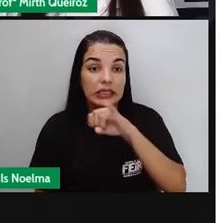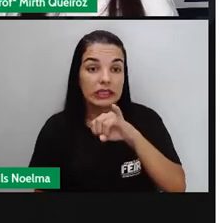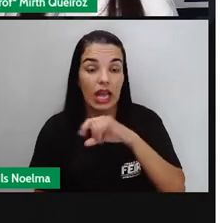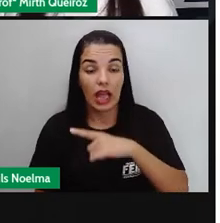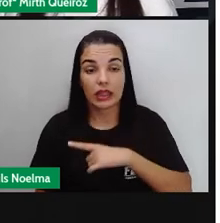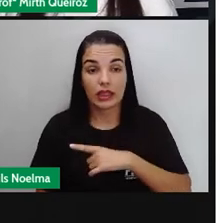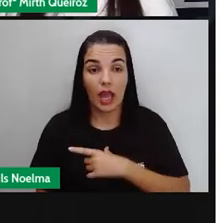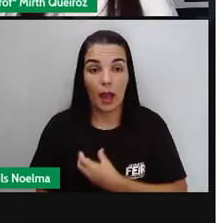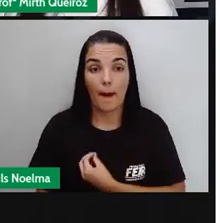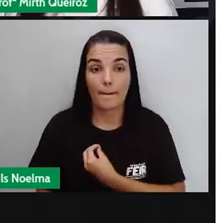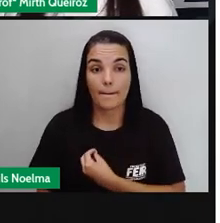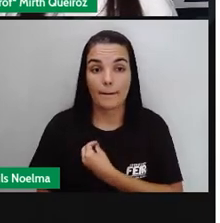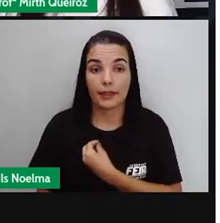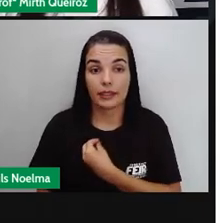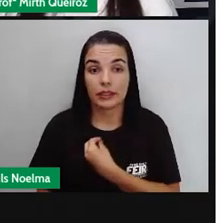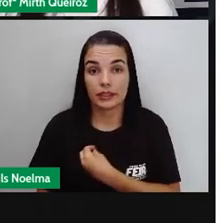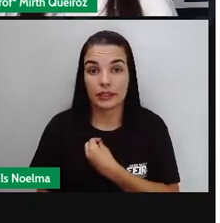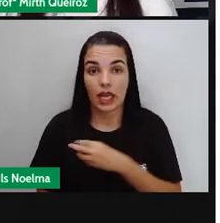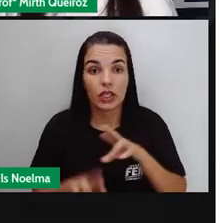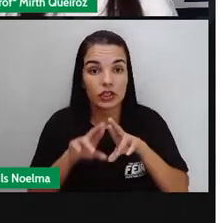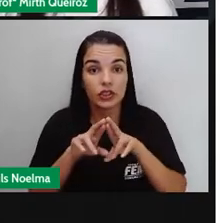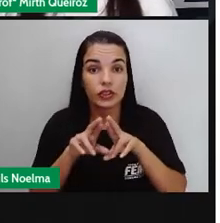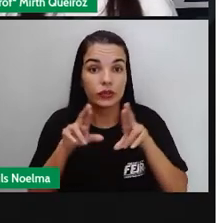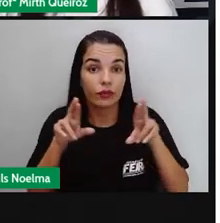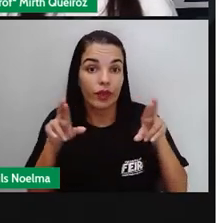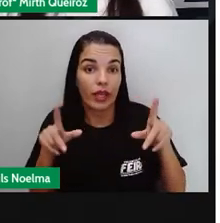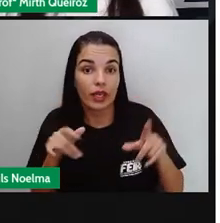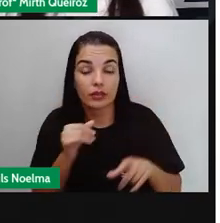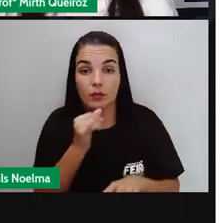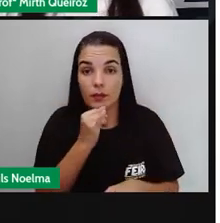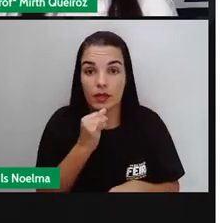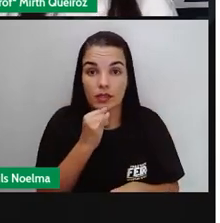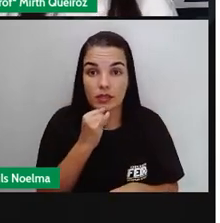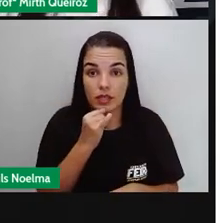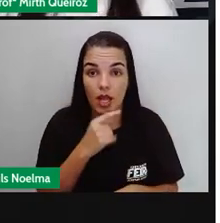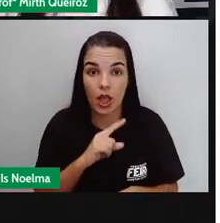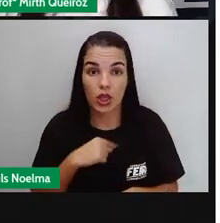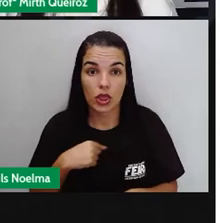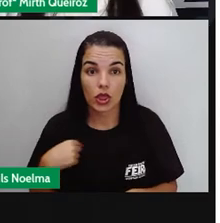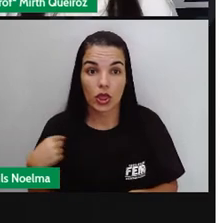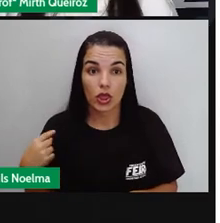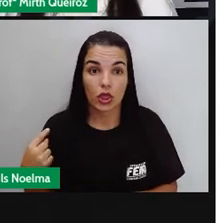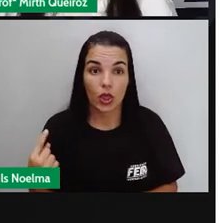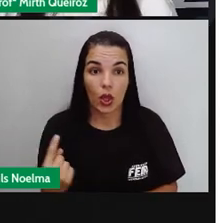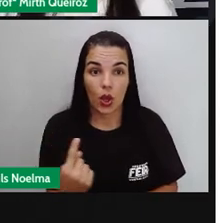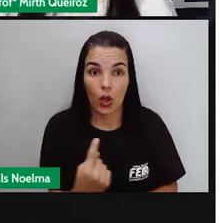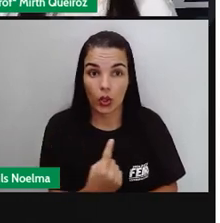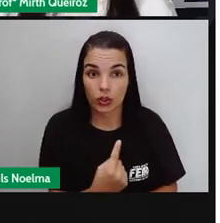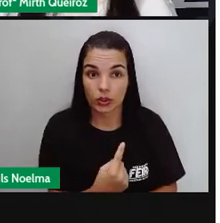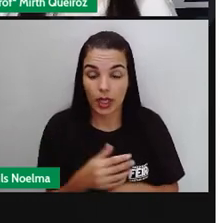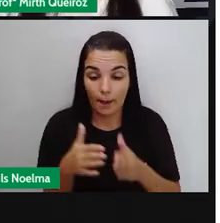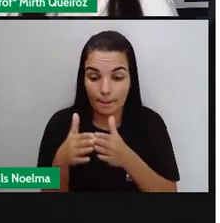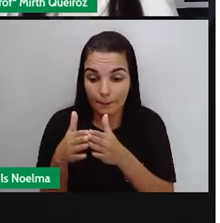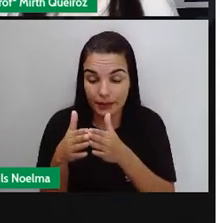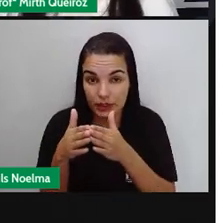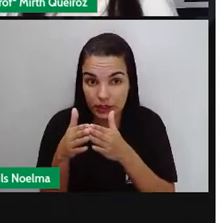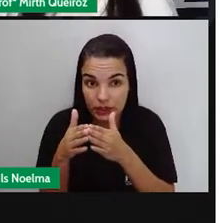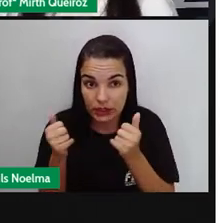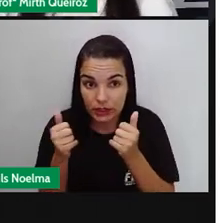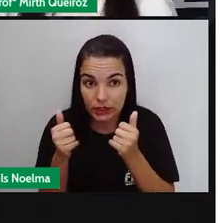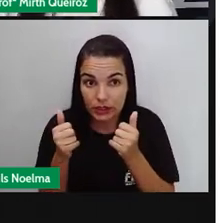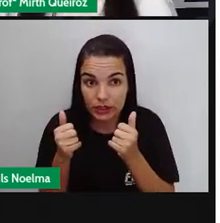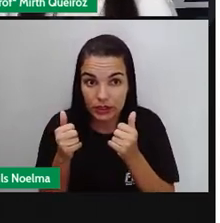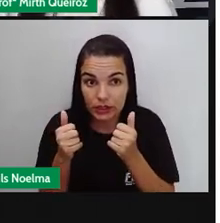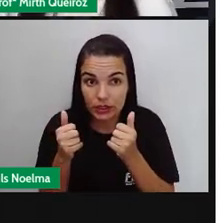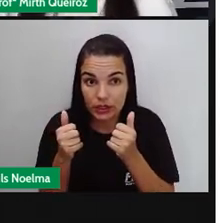dos aspectos do tipo de texto escolhido. Por exemplo, nós pedimos para que vocês fizessem, né? Eu e